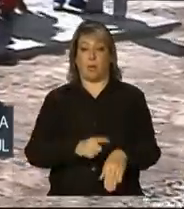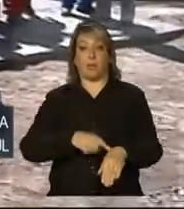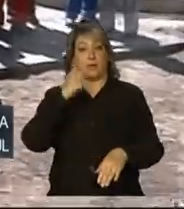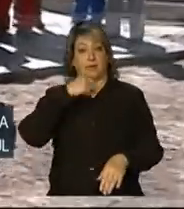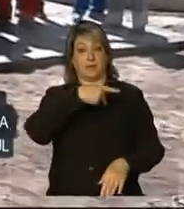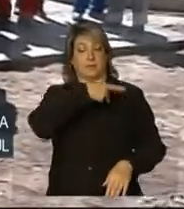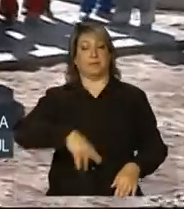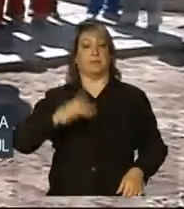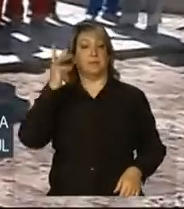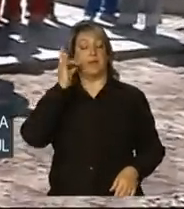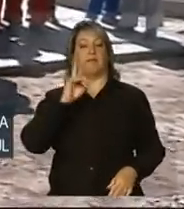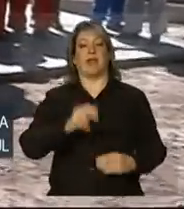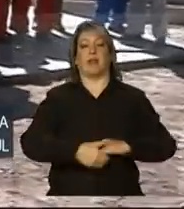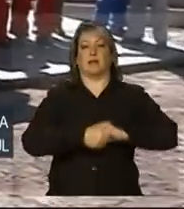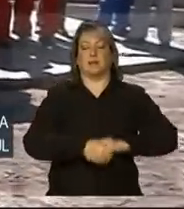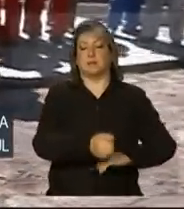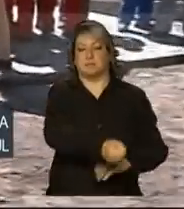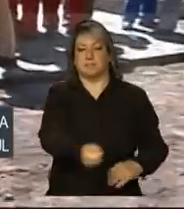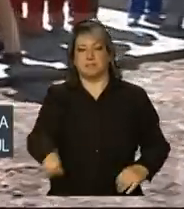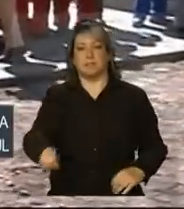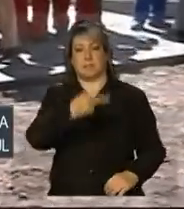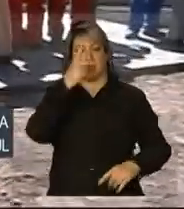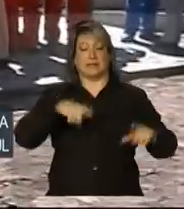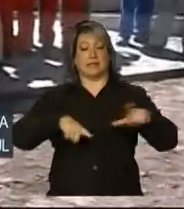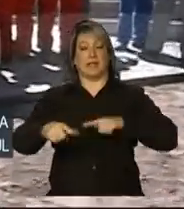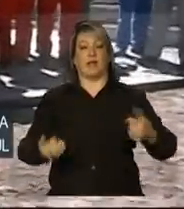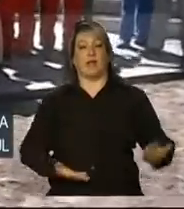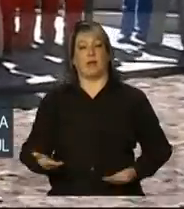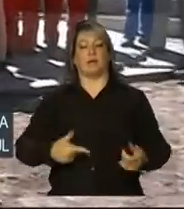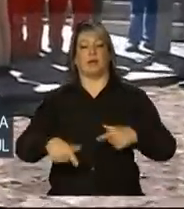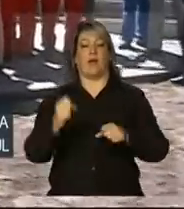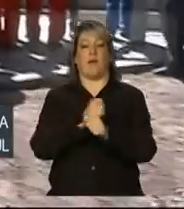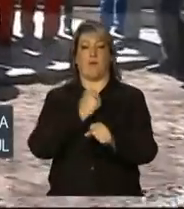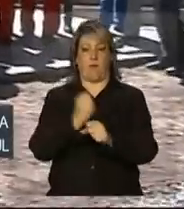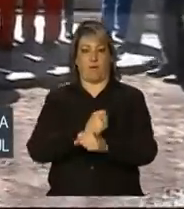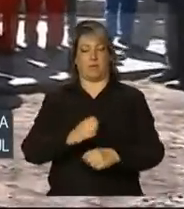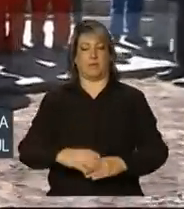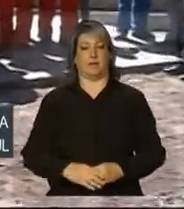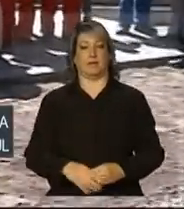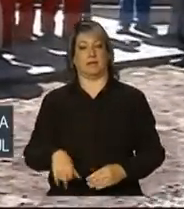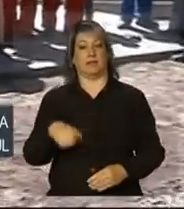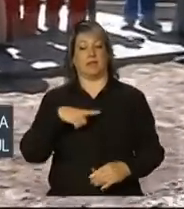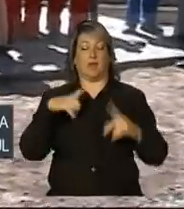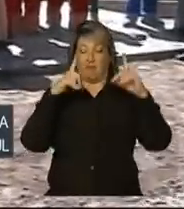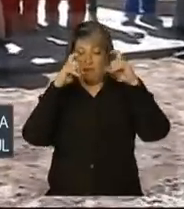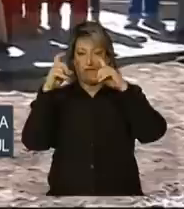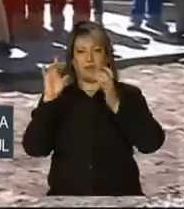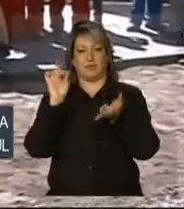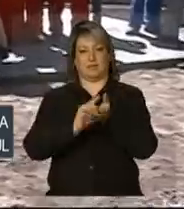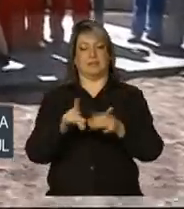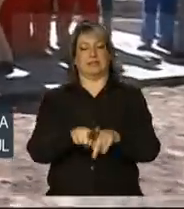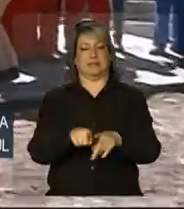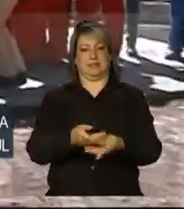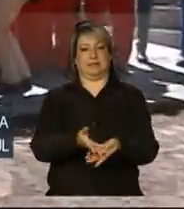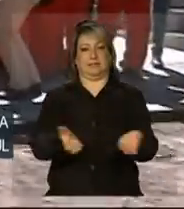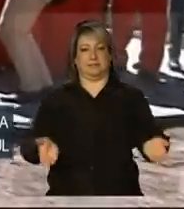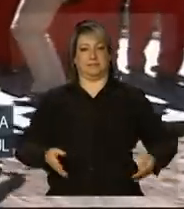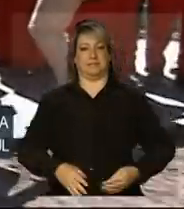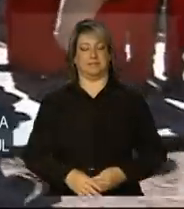presidenta vai cumprimentar os funcionários da obra e tirar uma foto oficial com eles.